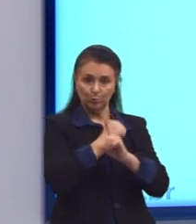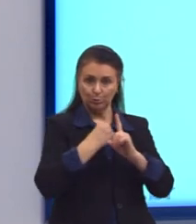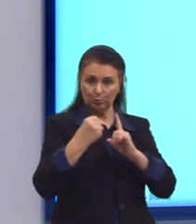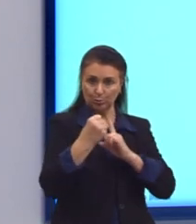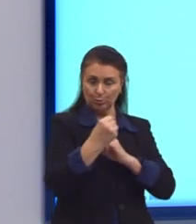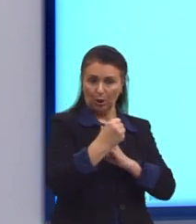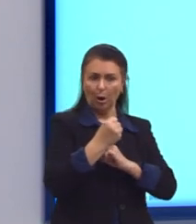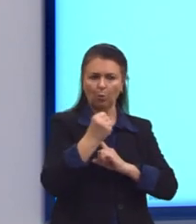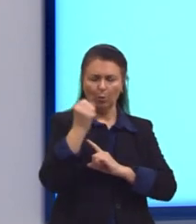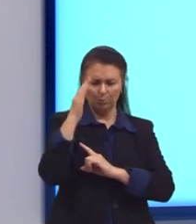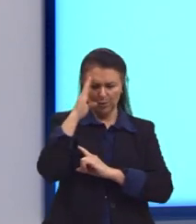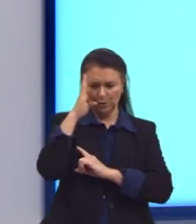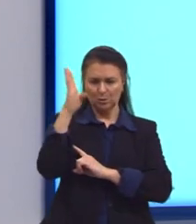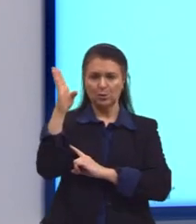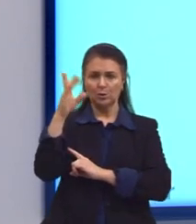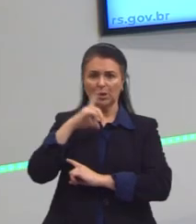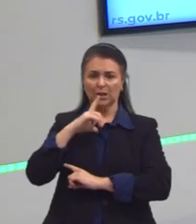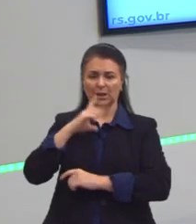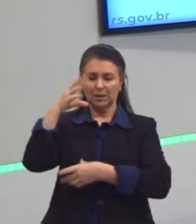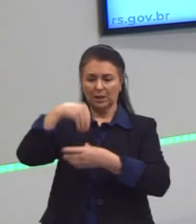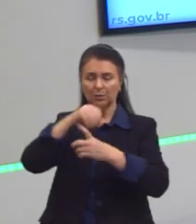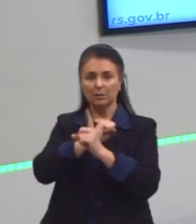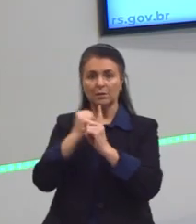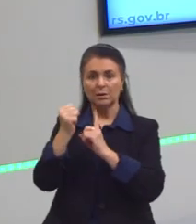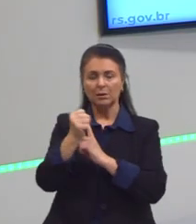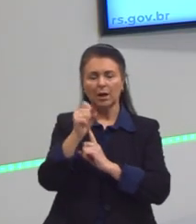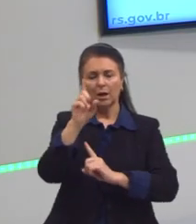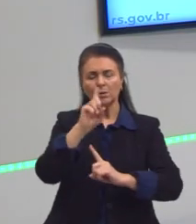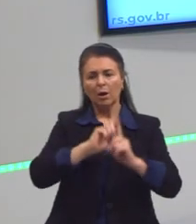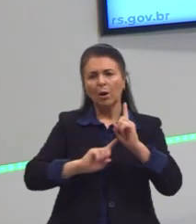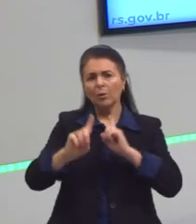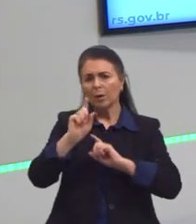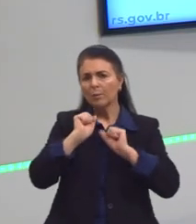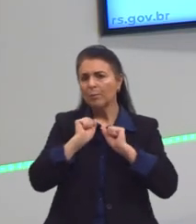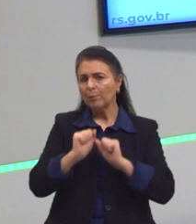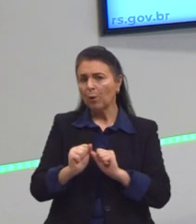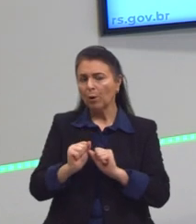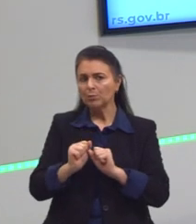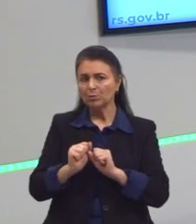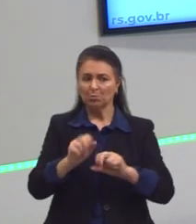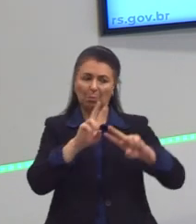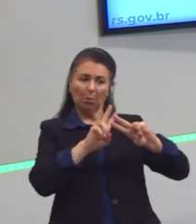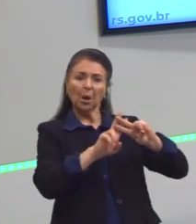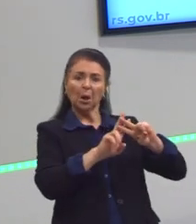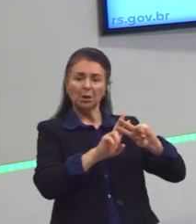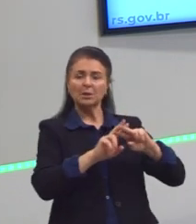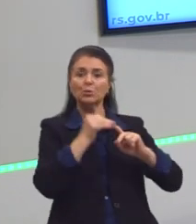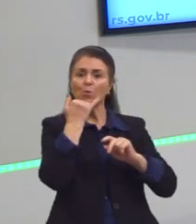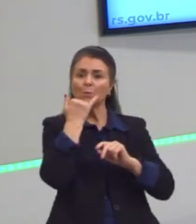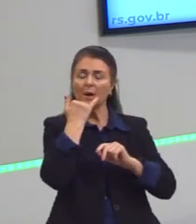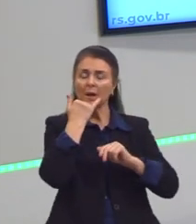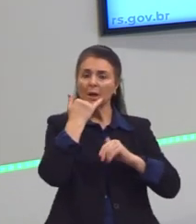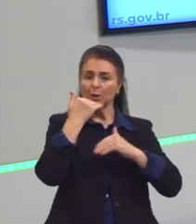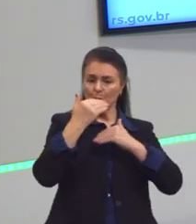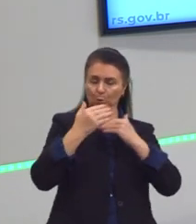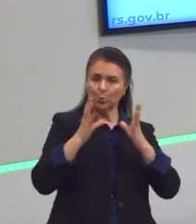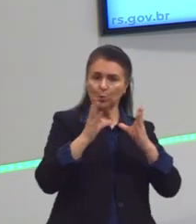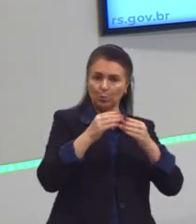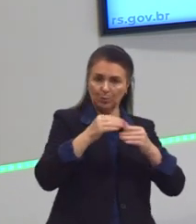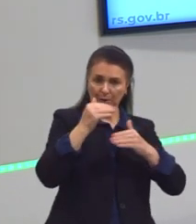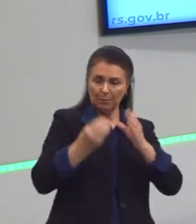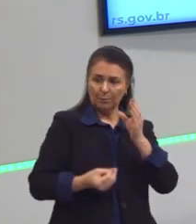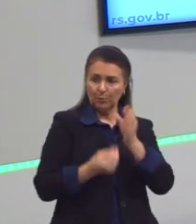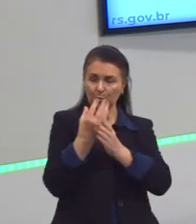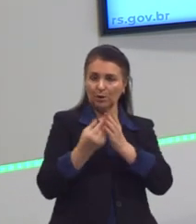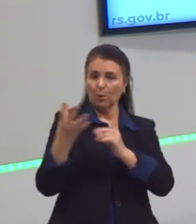prestígio que ele tem na sociedade. Alguém pode, numa cadeia de produção, dominar uma parte burocrática.